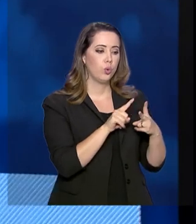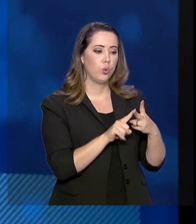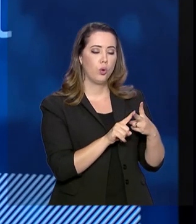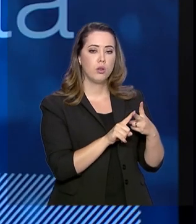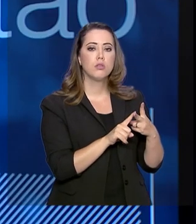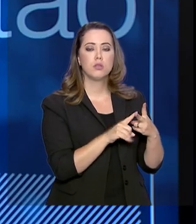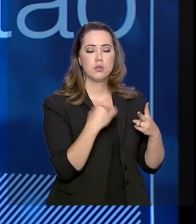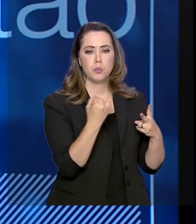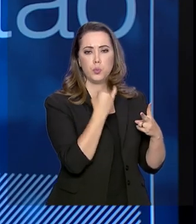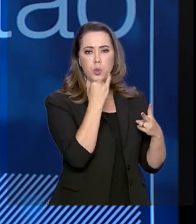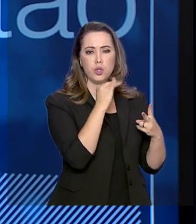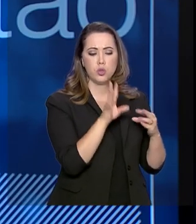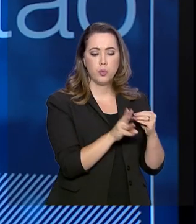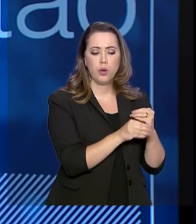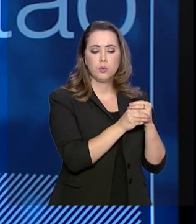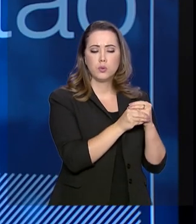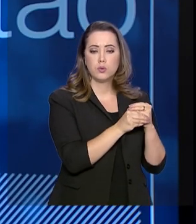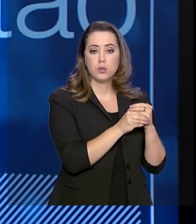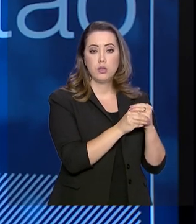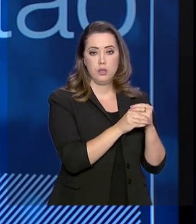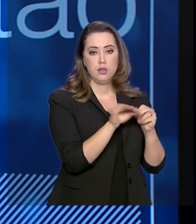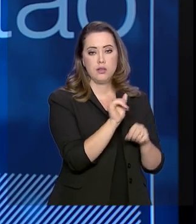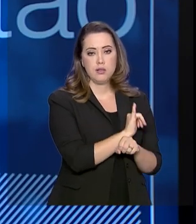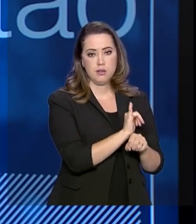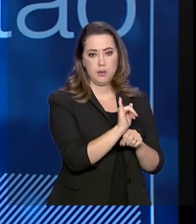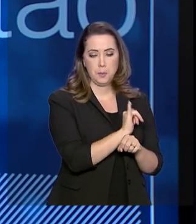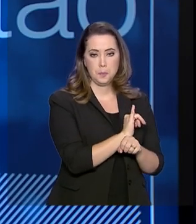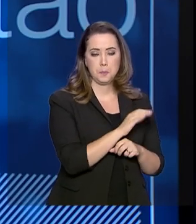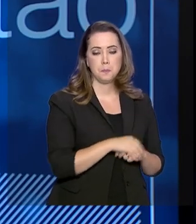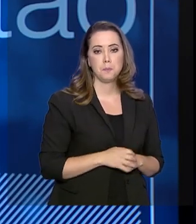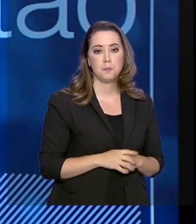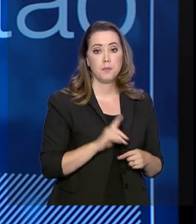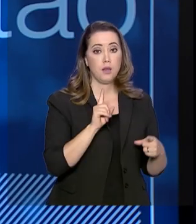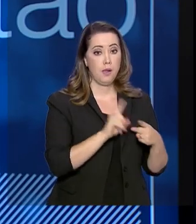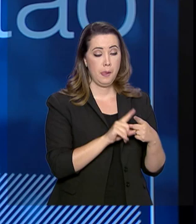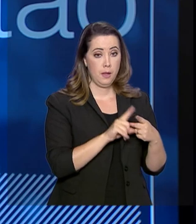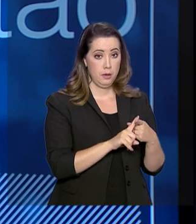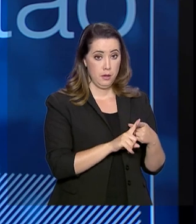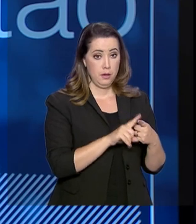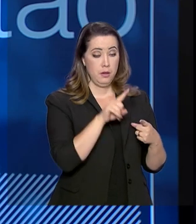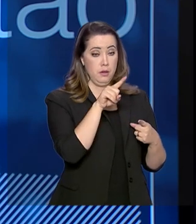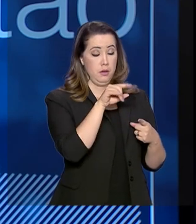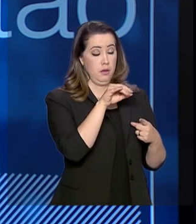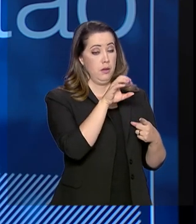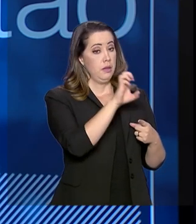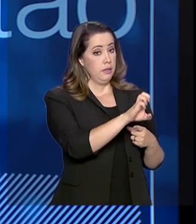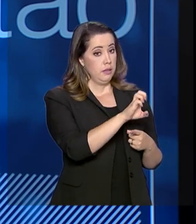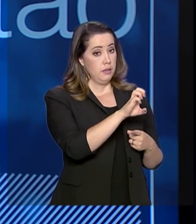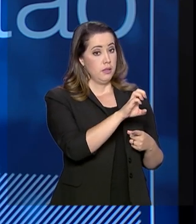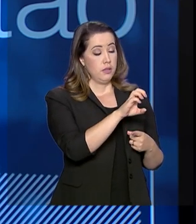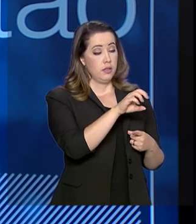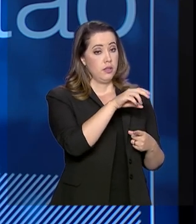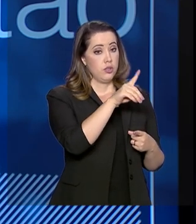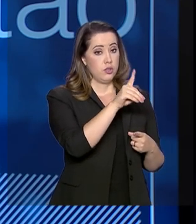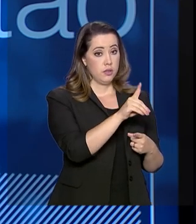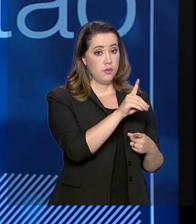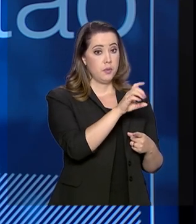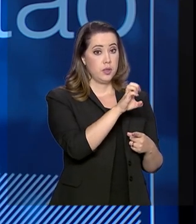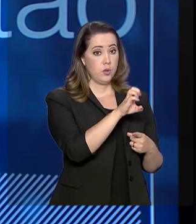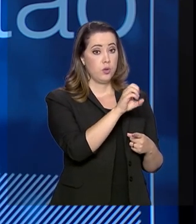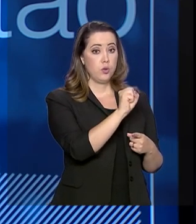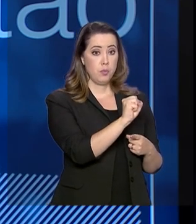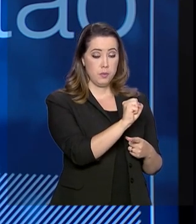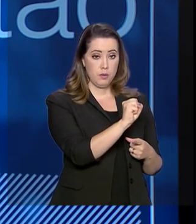a essa abordagem sistêmica da estratégia. A Endes, que é a Estratégia Nacional de Desenvolvimento Econômico e Social,